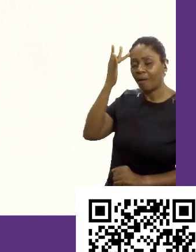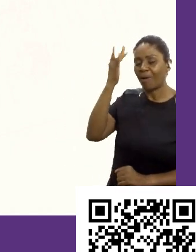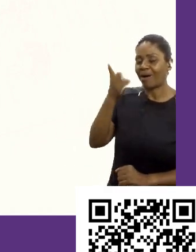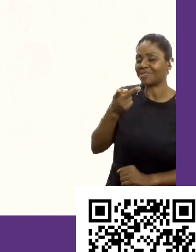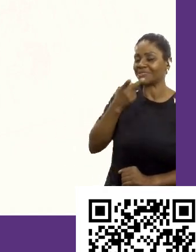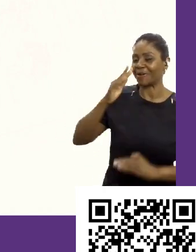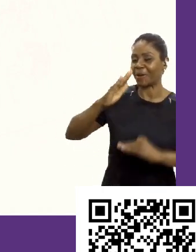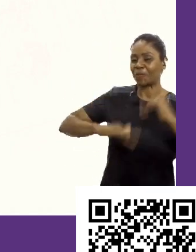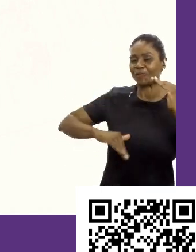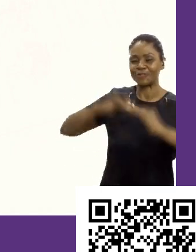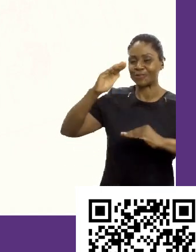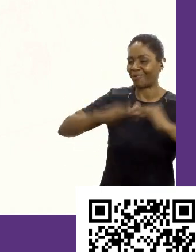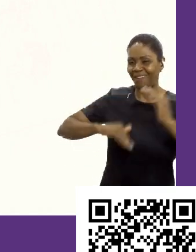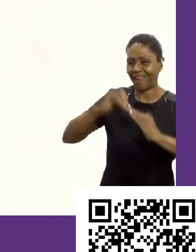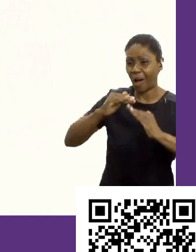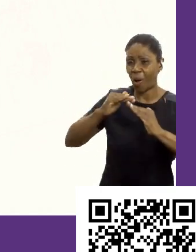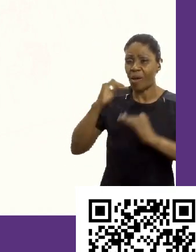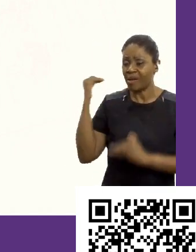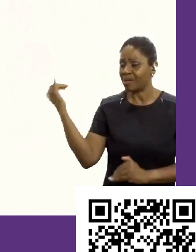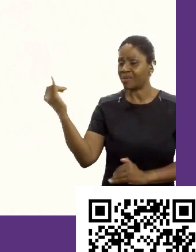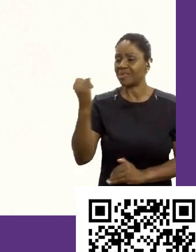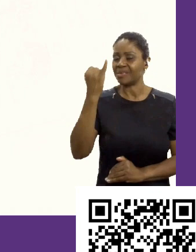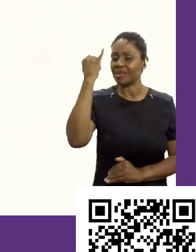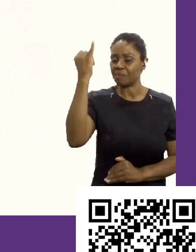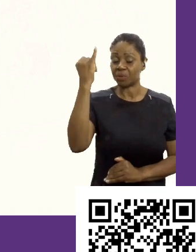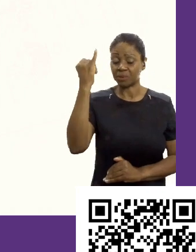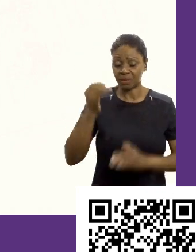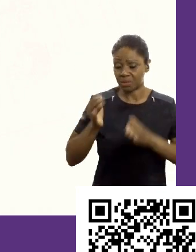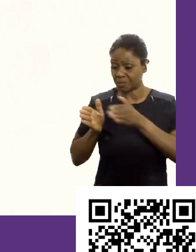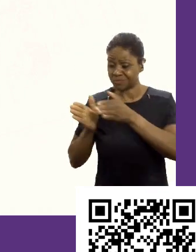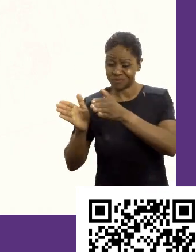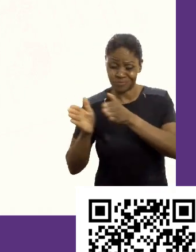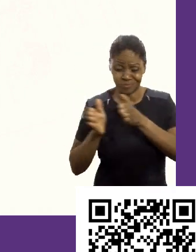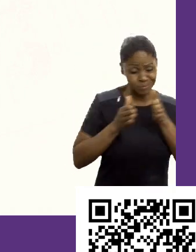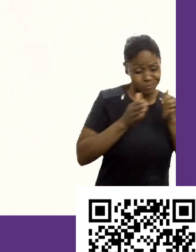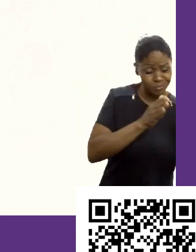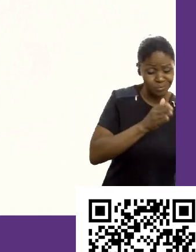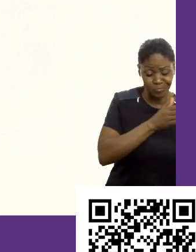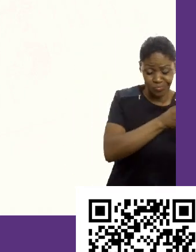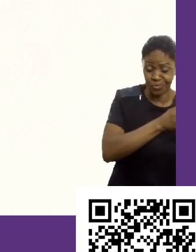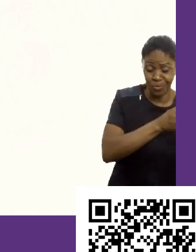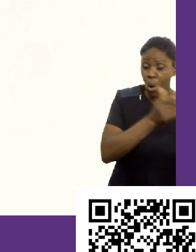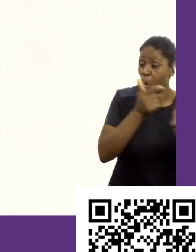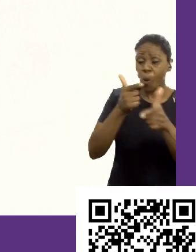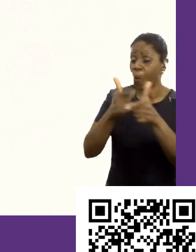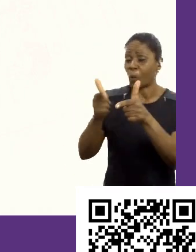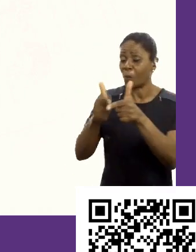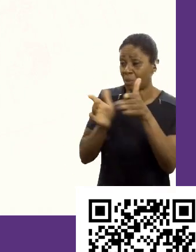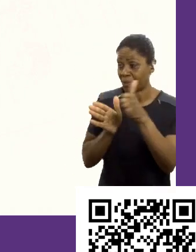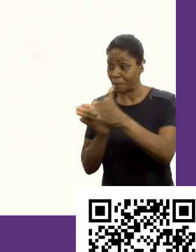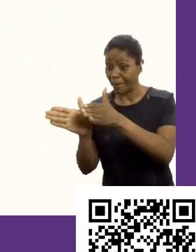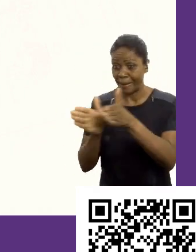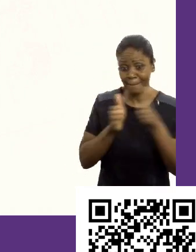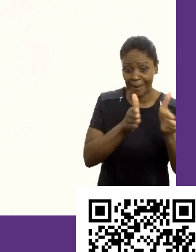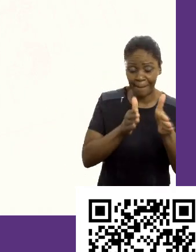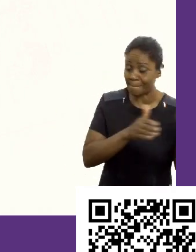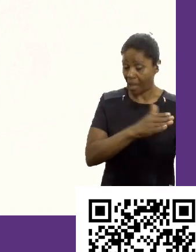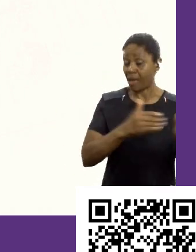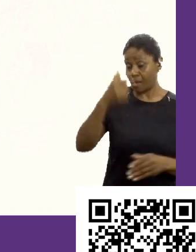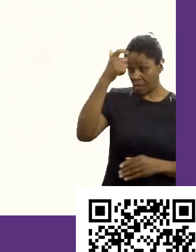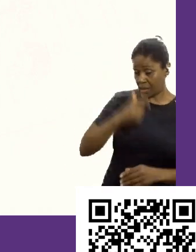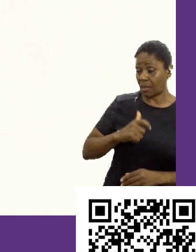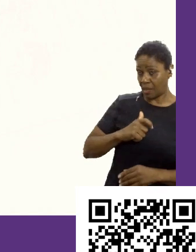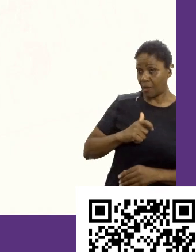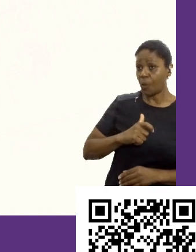carreira, faz parte do processo pegar caminho errado. O problema não está em pegar caminho errado. Eu, Mariana,